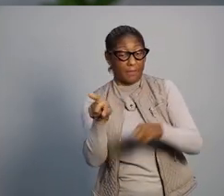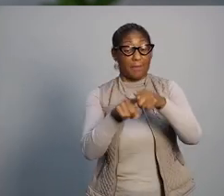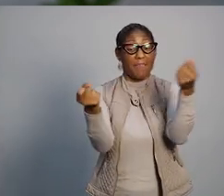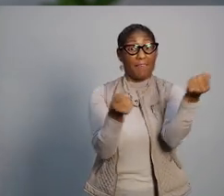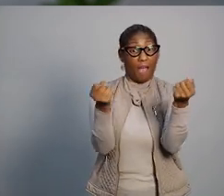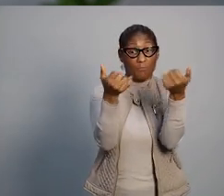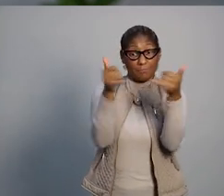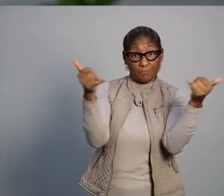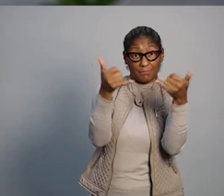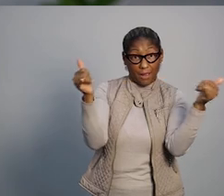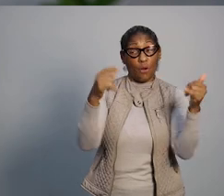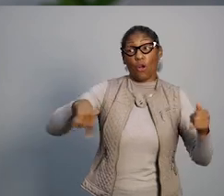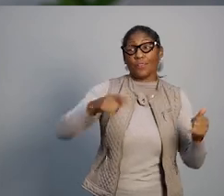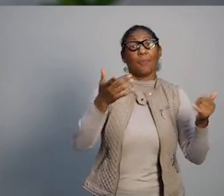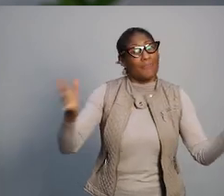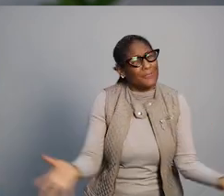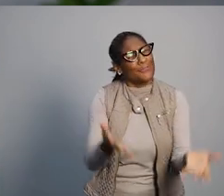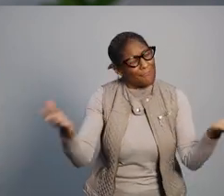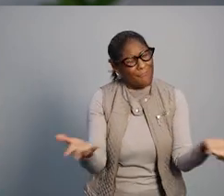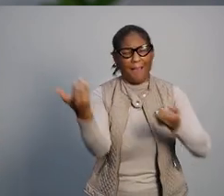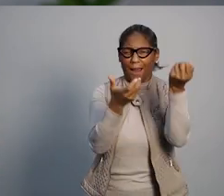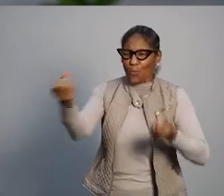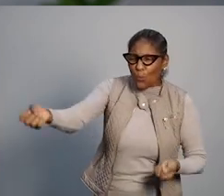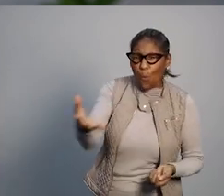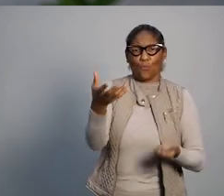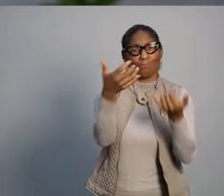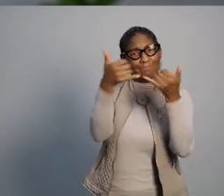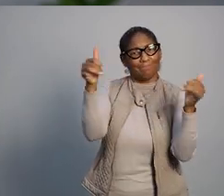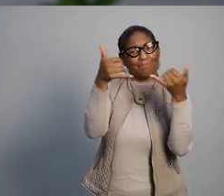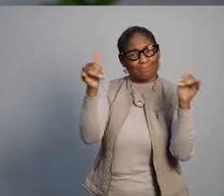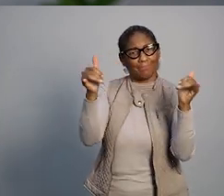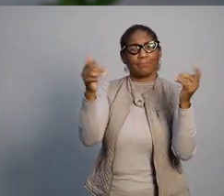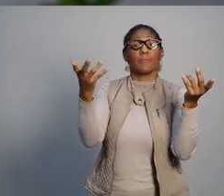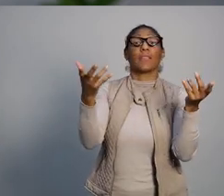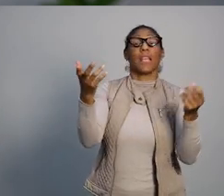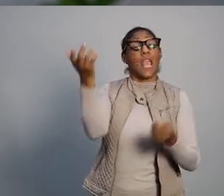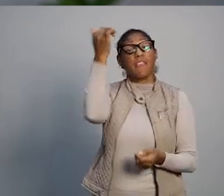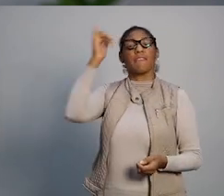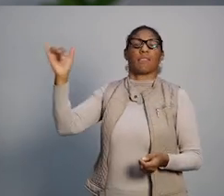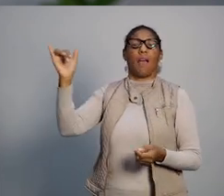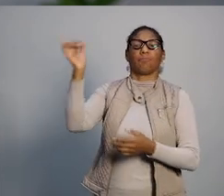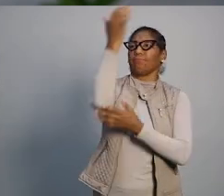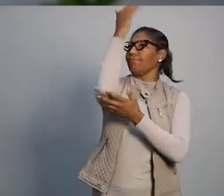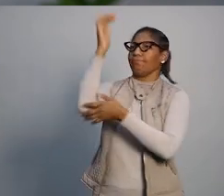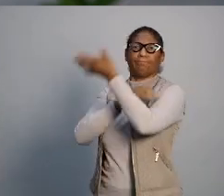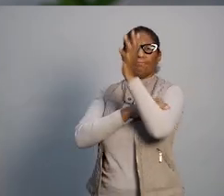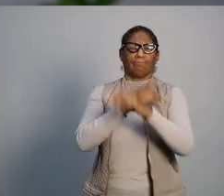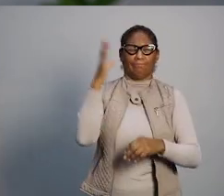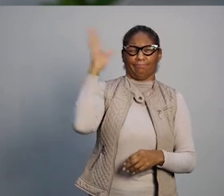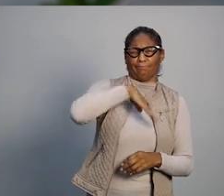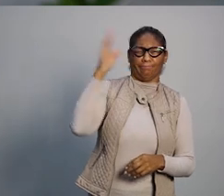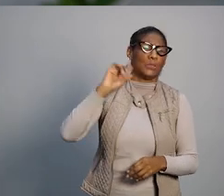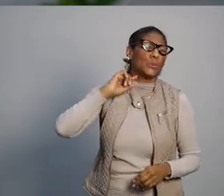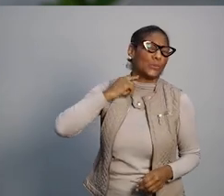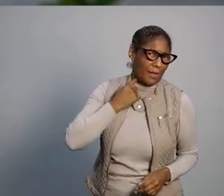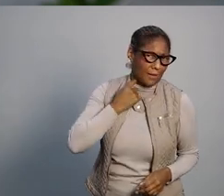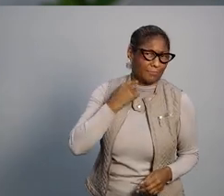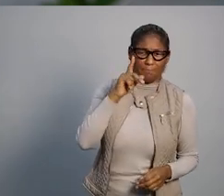hoje para os veículos elétricos. A gente quer incentivar a aquisição de veículos que emitem menos poluição.